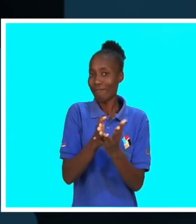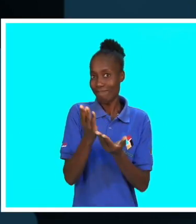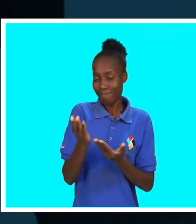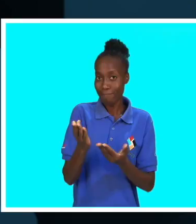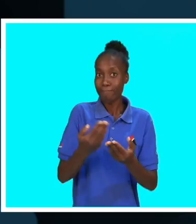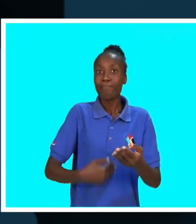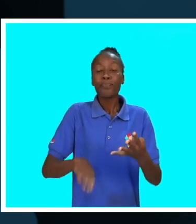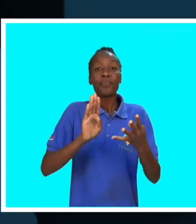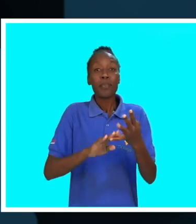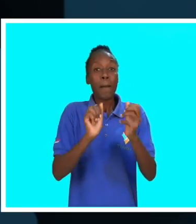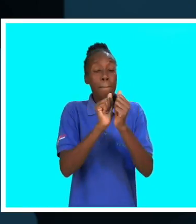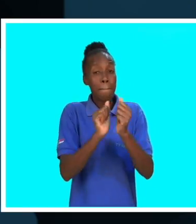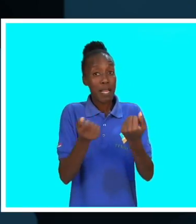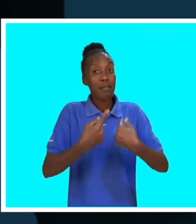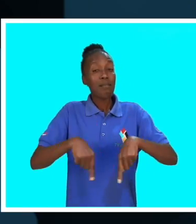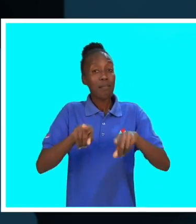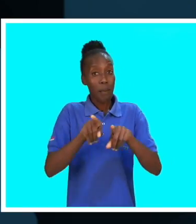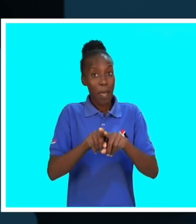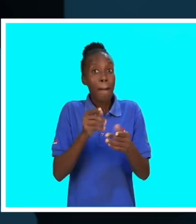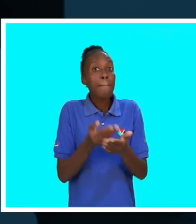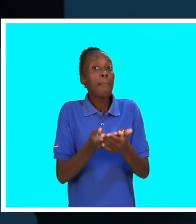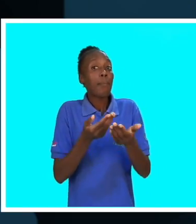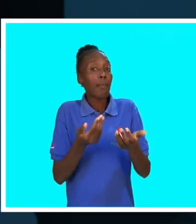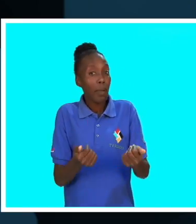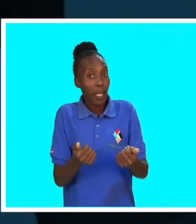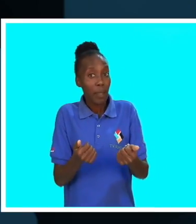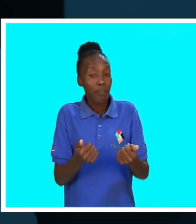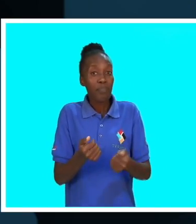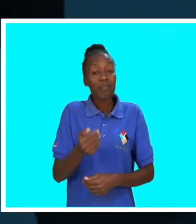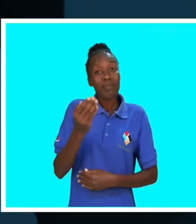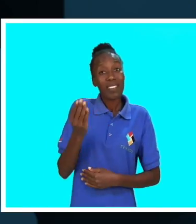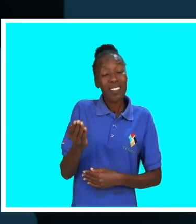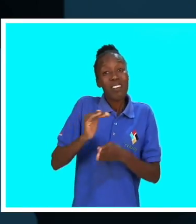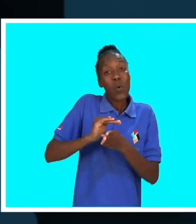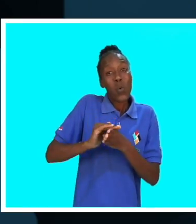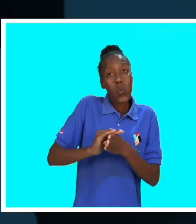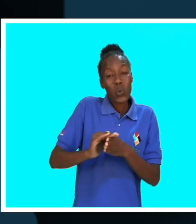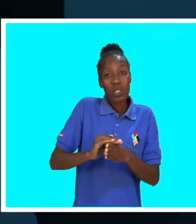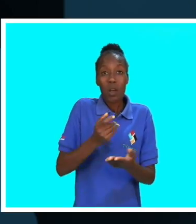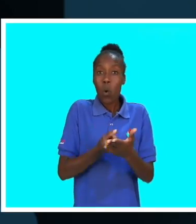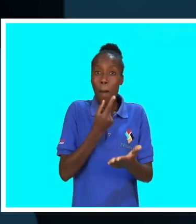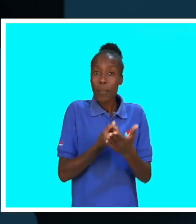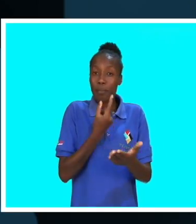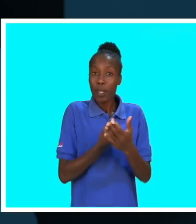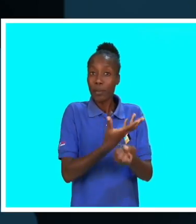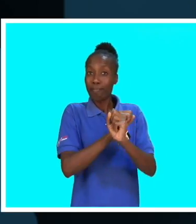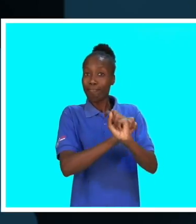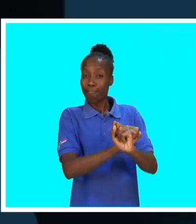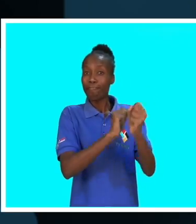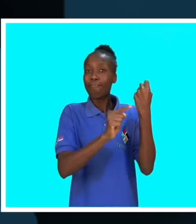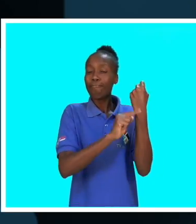Mas, pode ser, por outro lado, que só o facto de usar anticonceptivos orais por um período